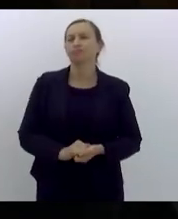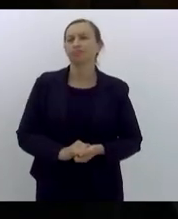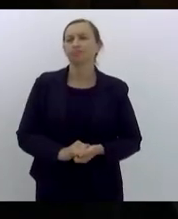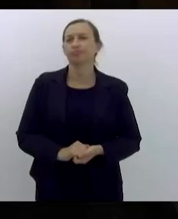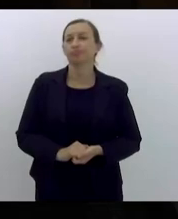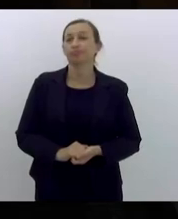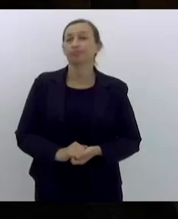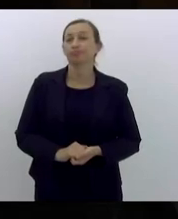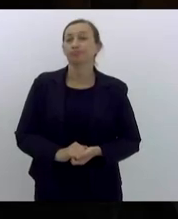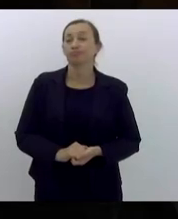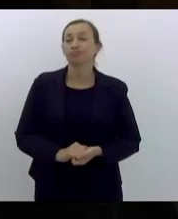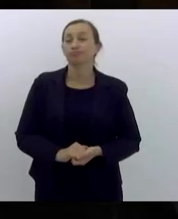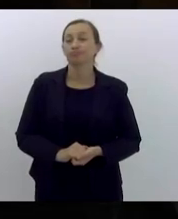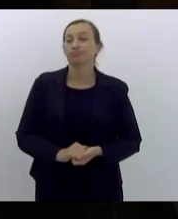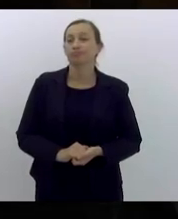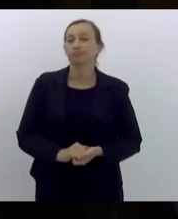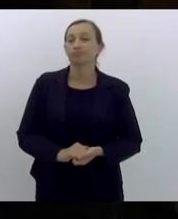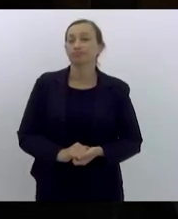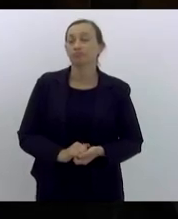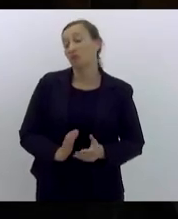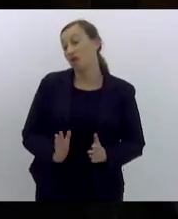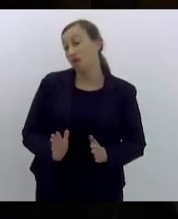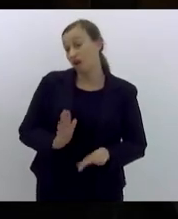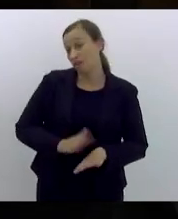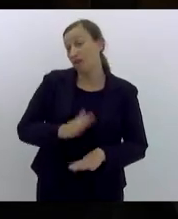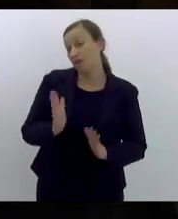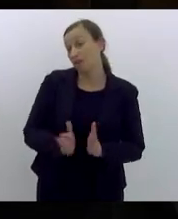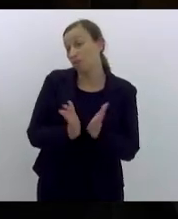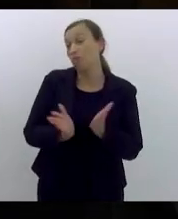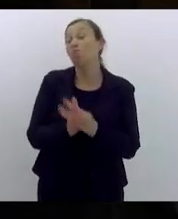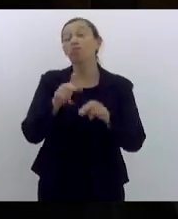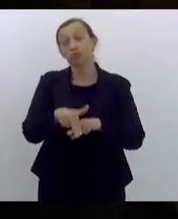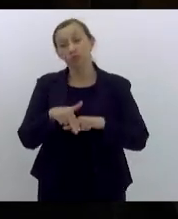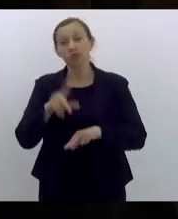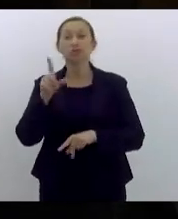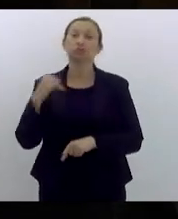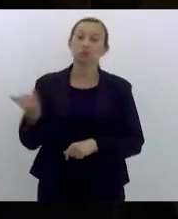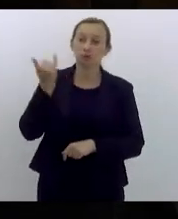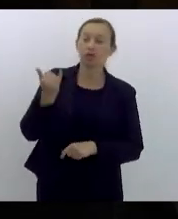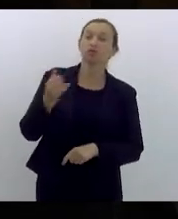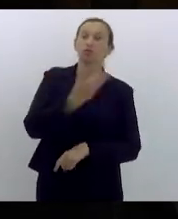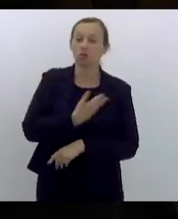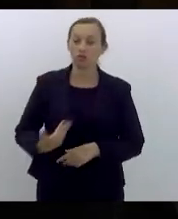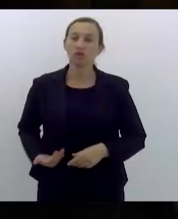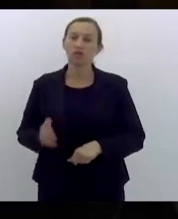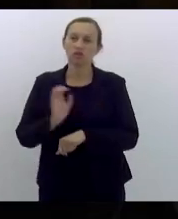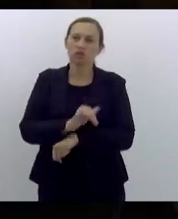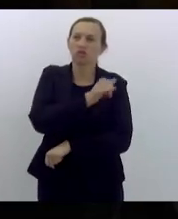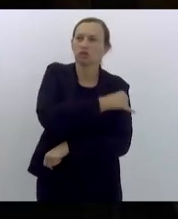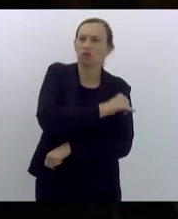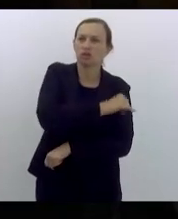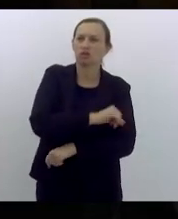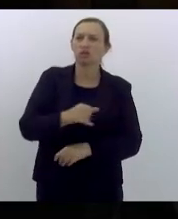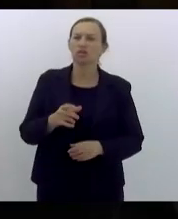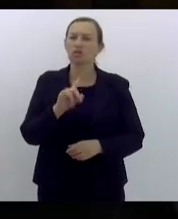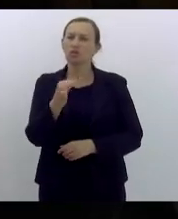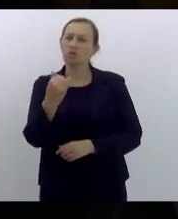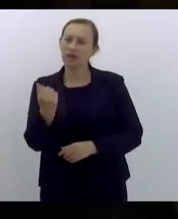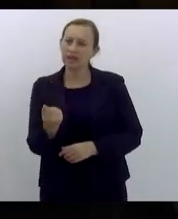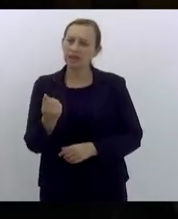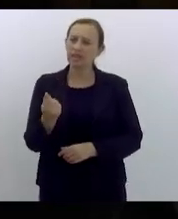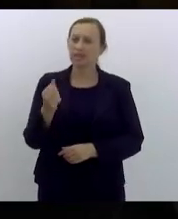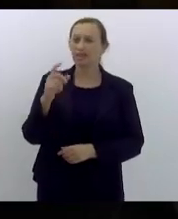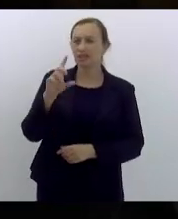estamos as mais vulneráveis então é por isso que é muito importante que o governo do estado do Rio de Janeiro estabeleça uma linha de crédito